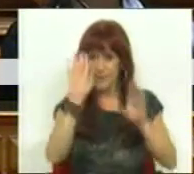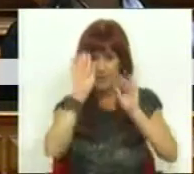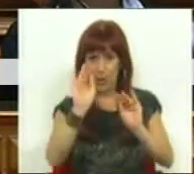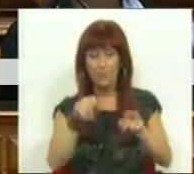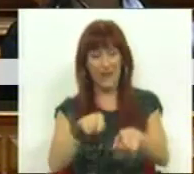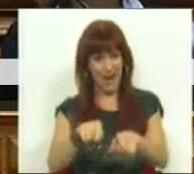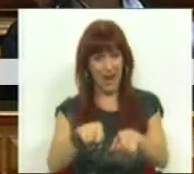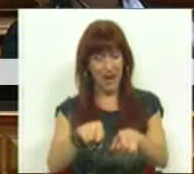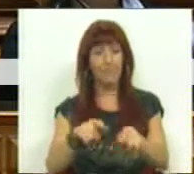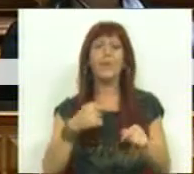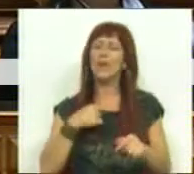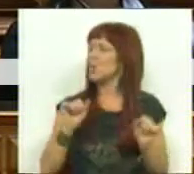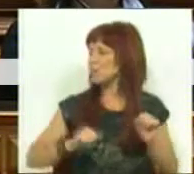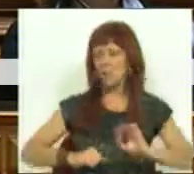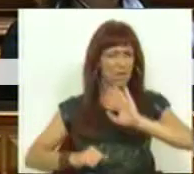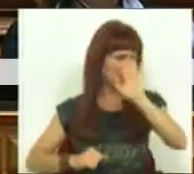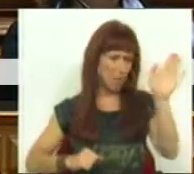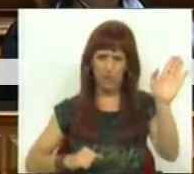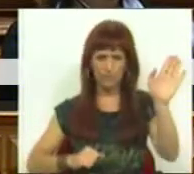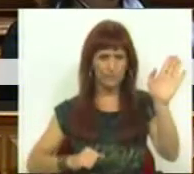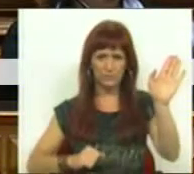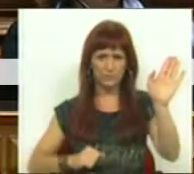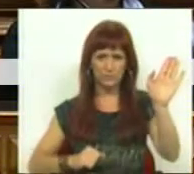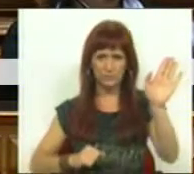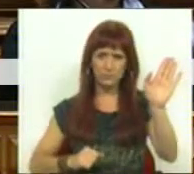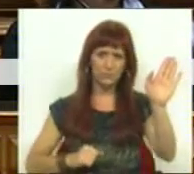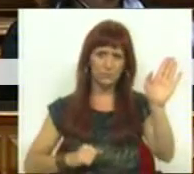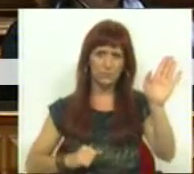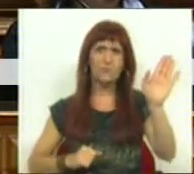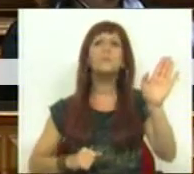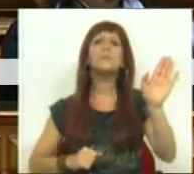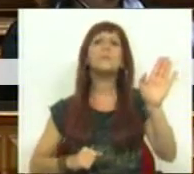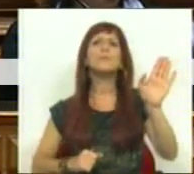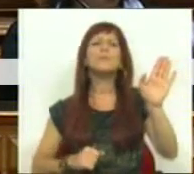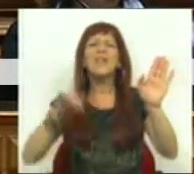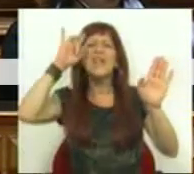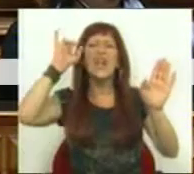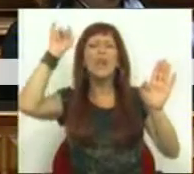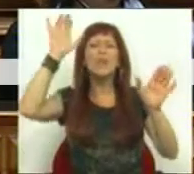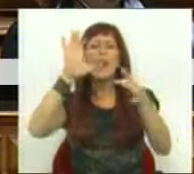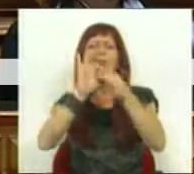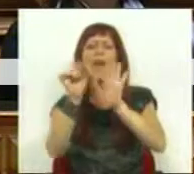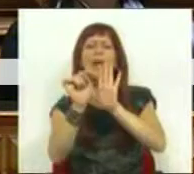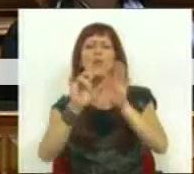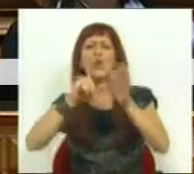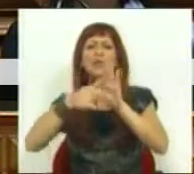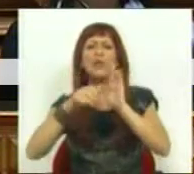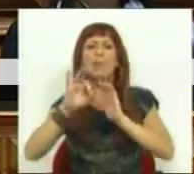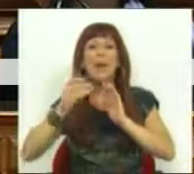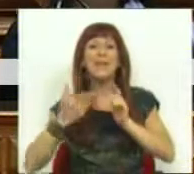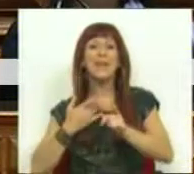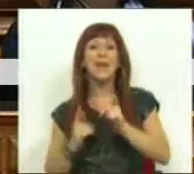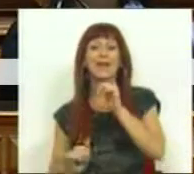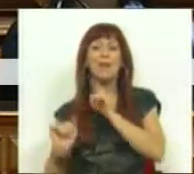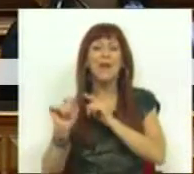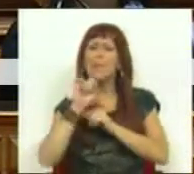E, desse ponto de vista, eu discordo de uma ideia que está subjacente ao projeto do PSD,